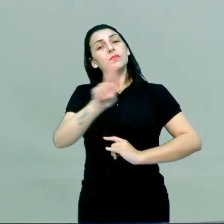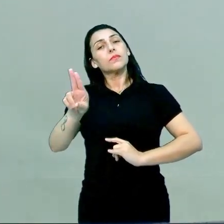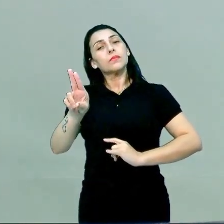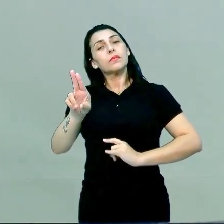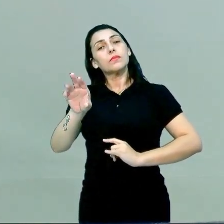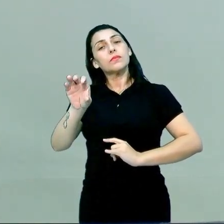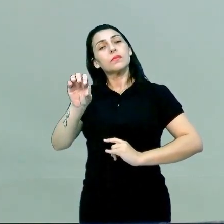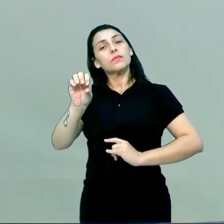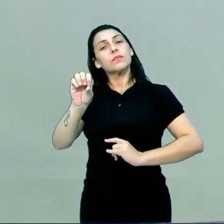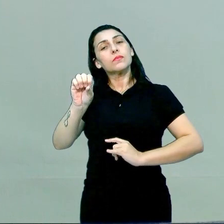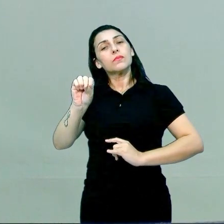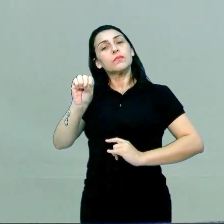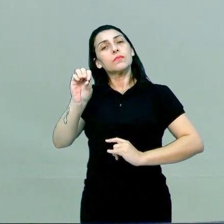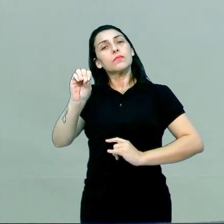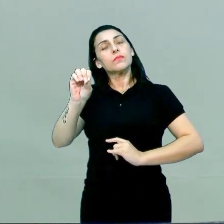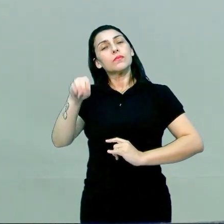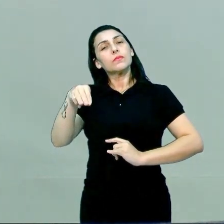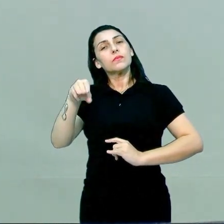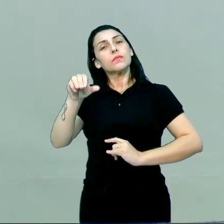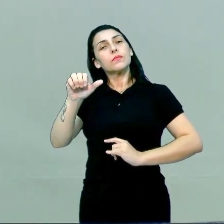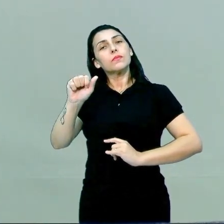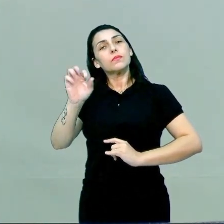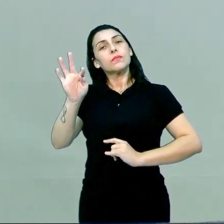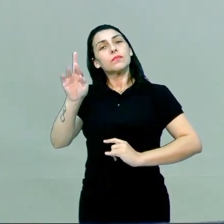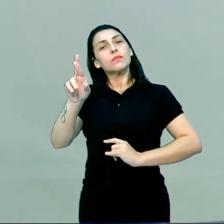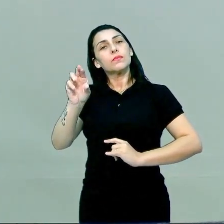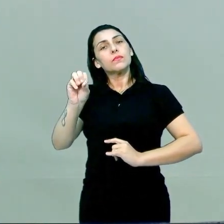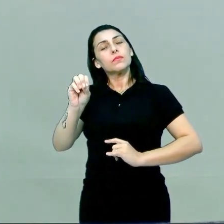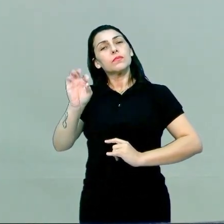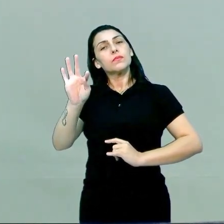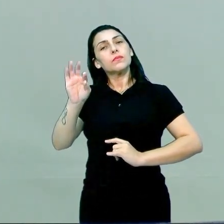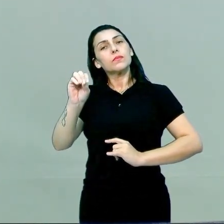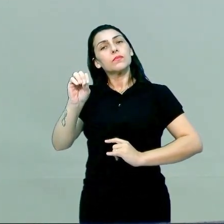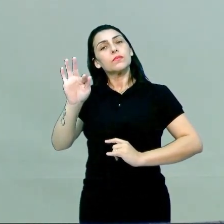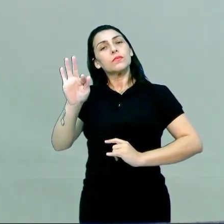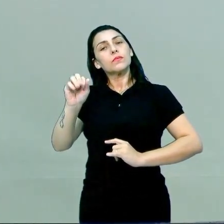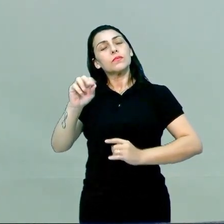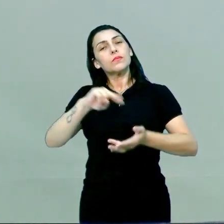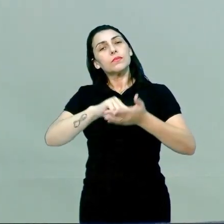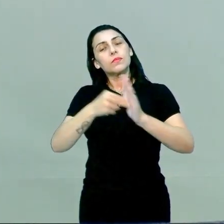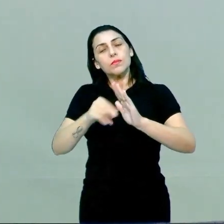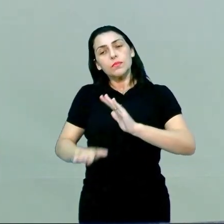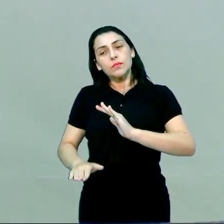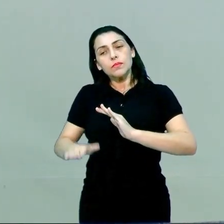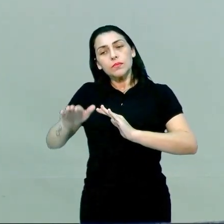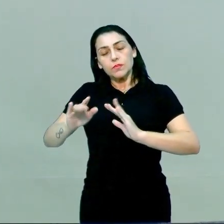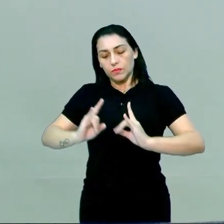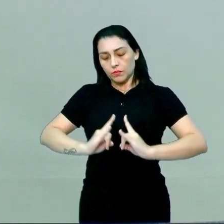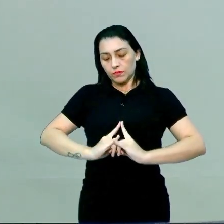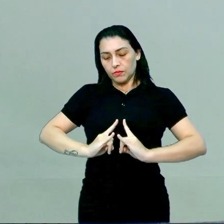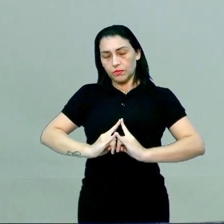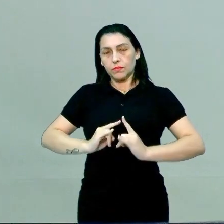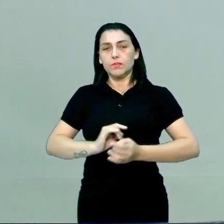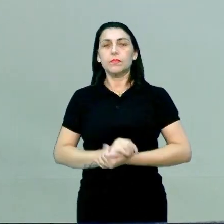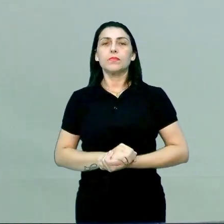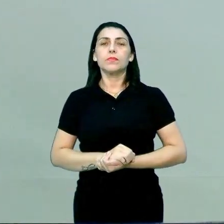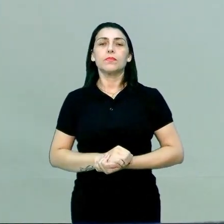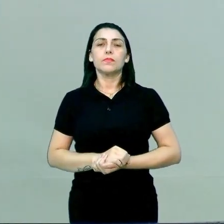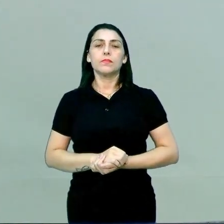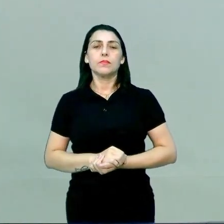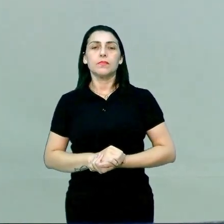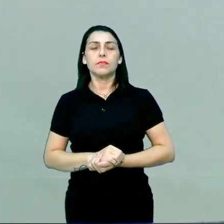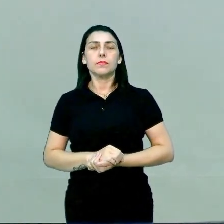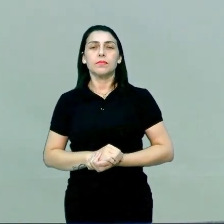somatotrófico, tá? Que quer dizer hormônio do crescimento. Então, é conhecido como somatotrófico ou